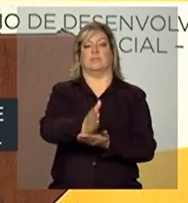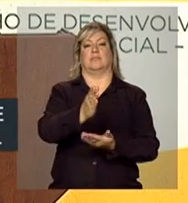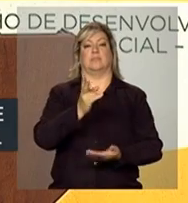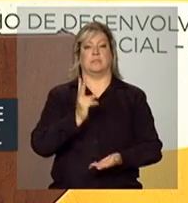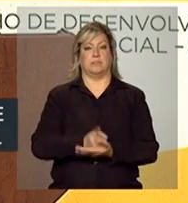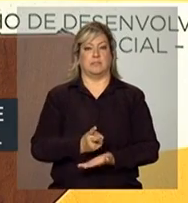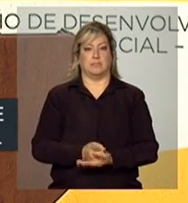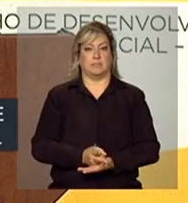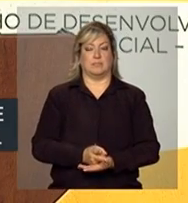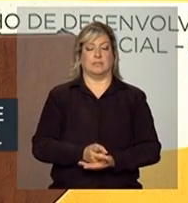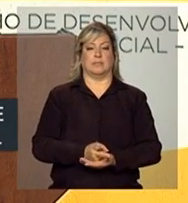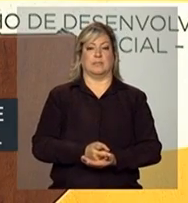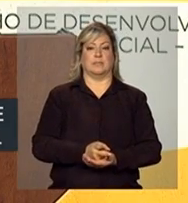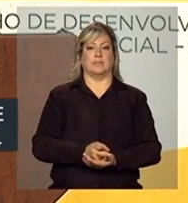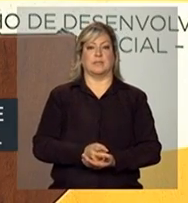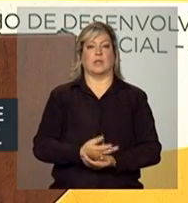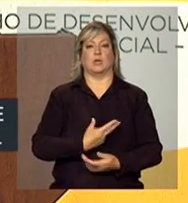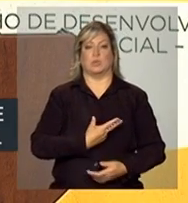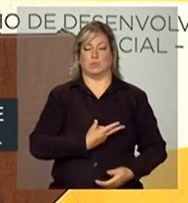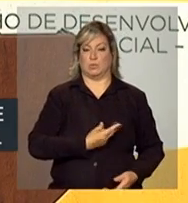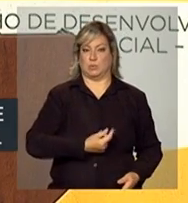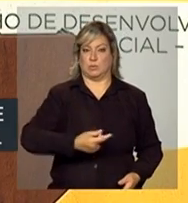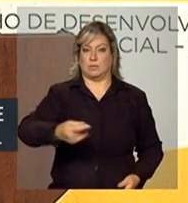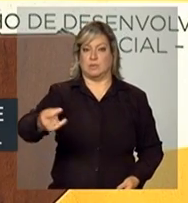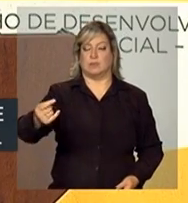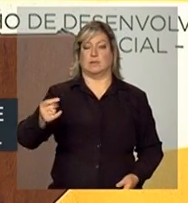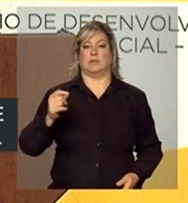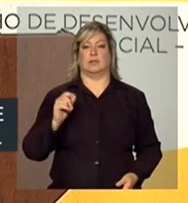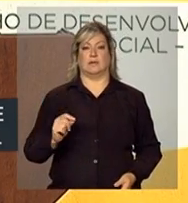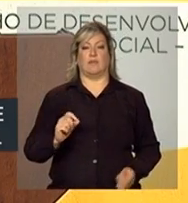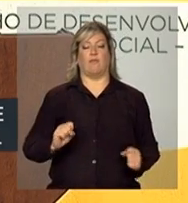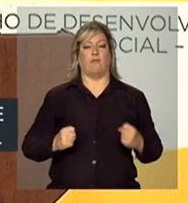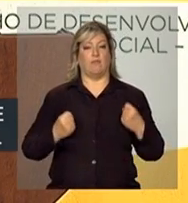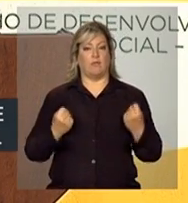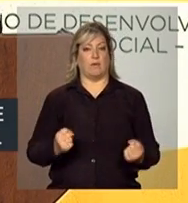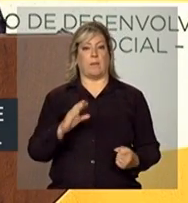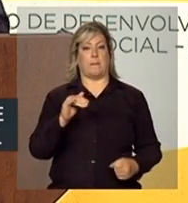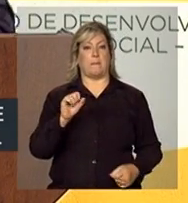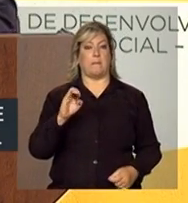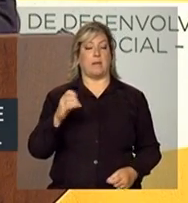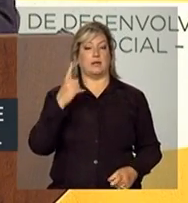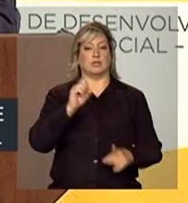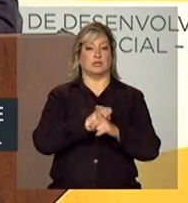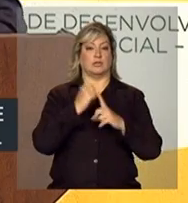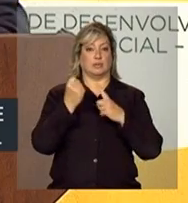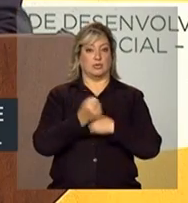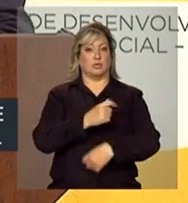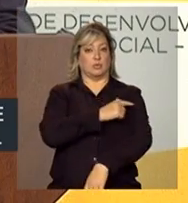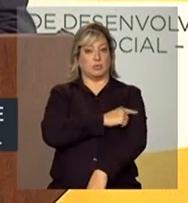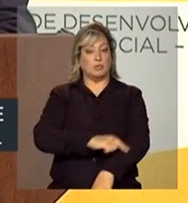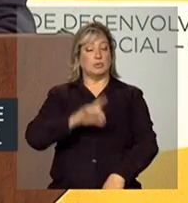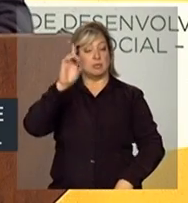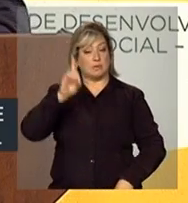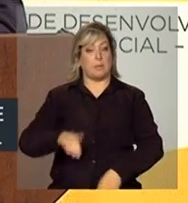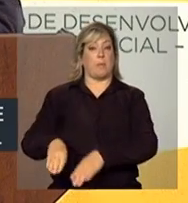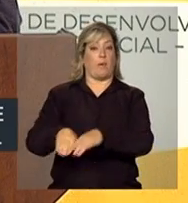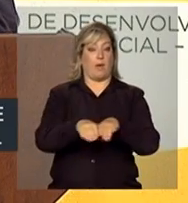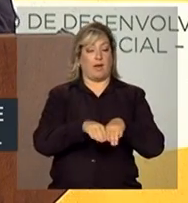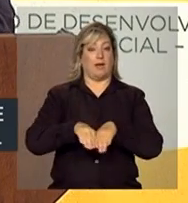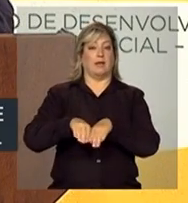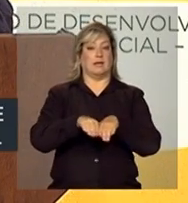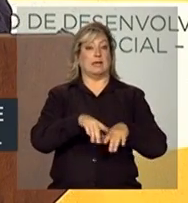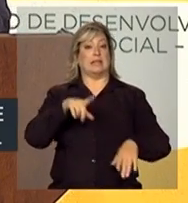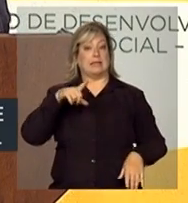seja, de forma sustentável, fortalecer as bases de uma sociedade justa, democrática, e que tenha na